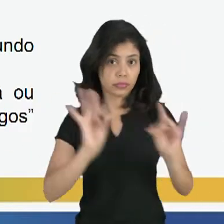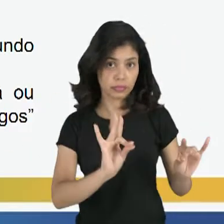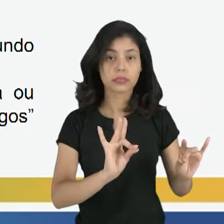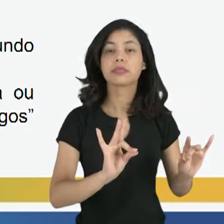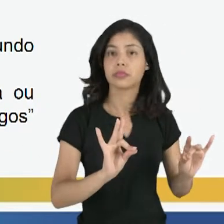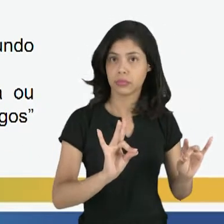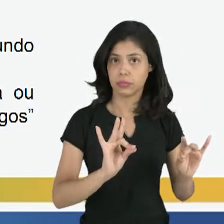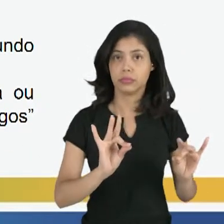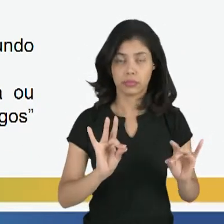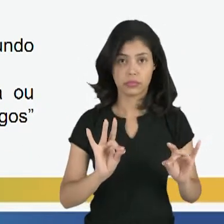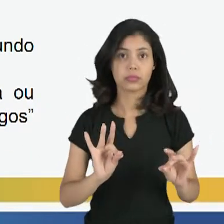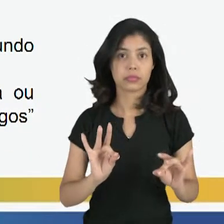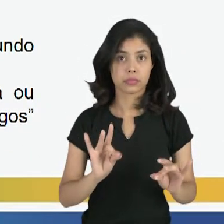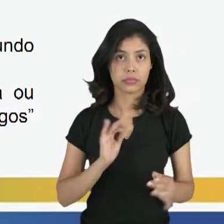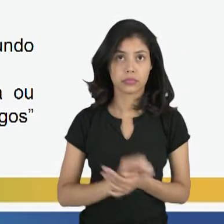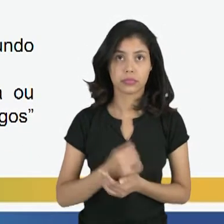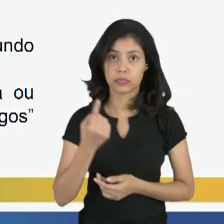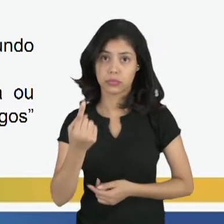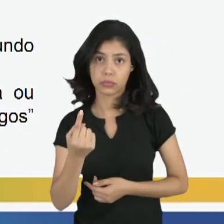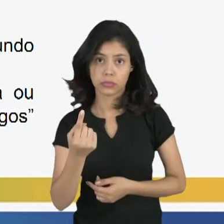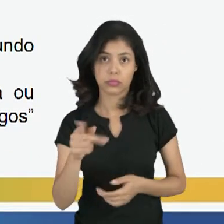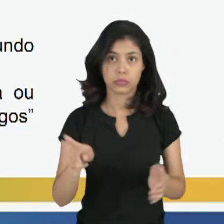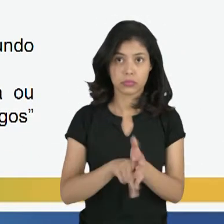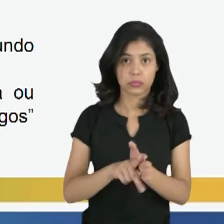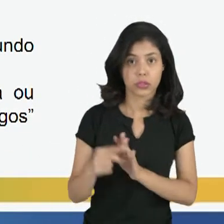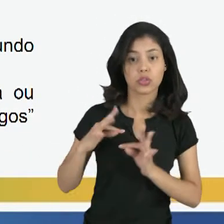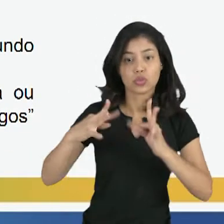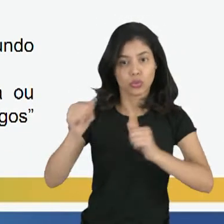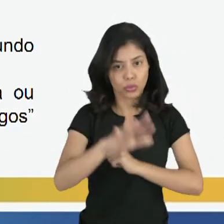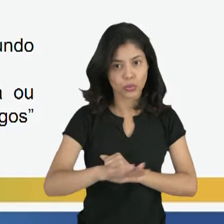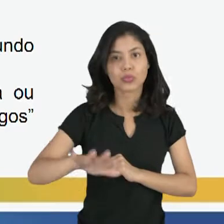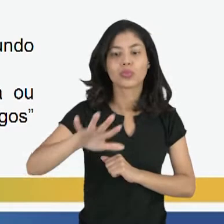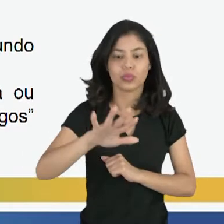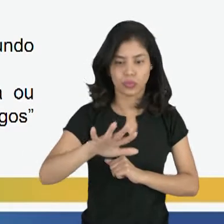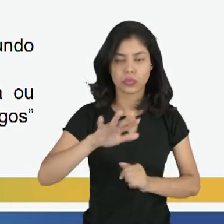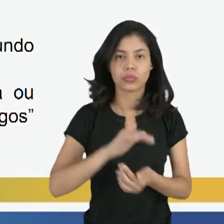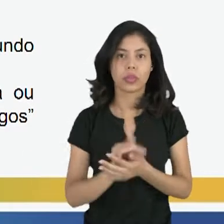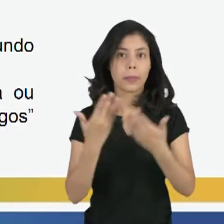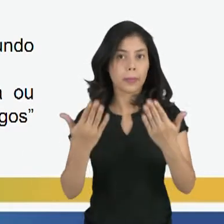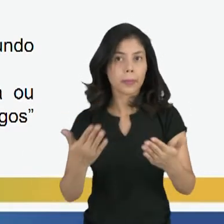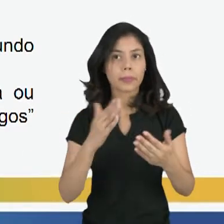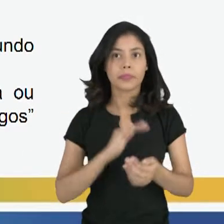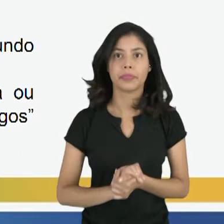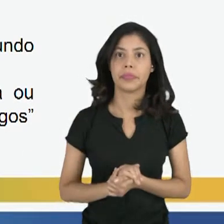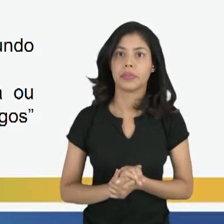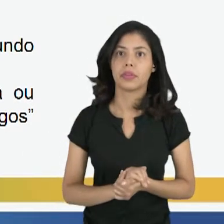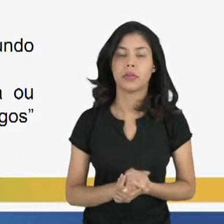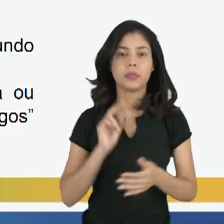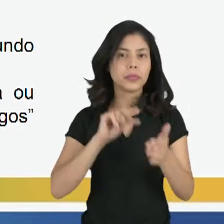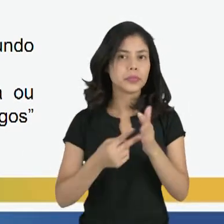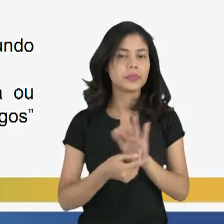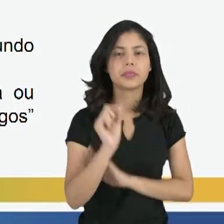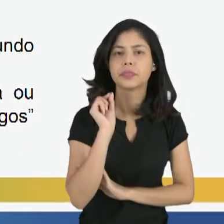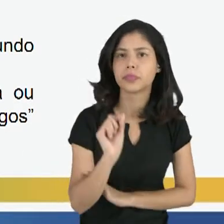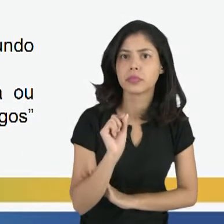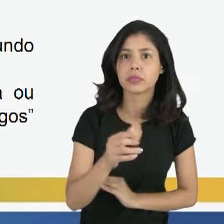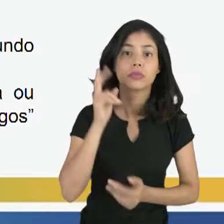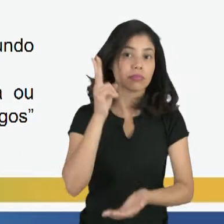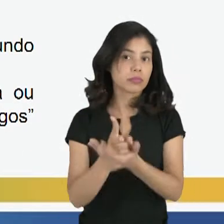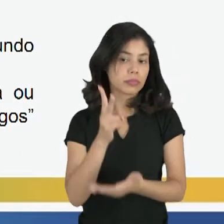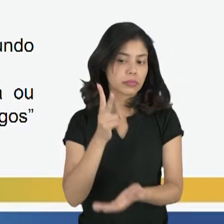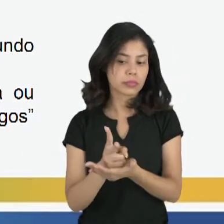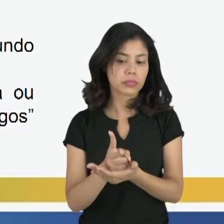um e o único provém de todos, tá? Então, para ele, ele quer dizer que toda vida